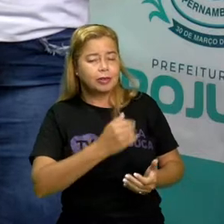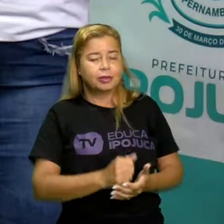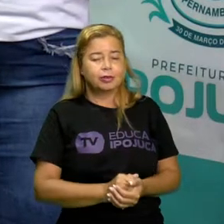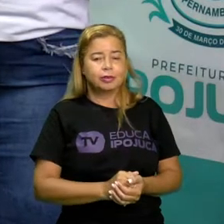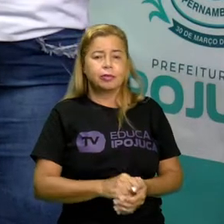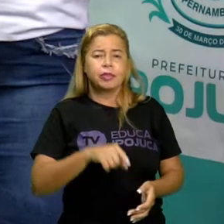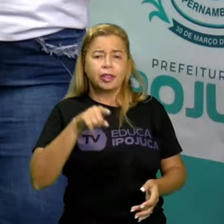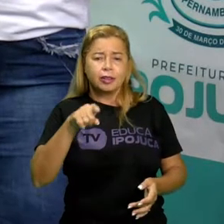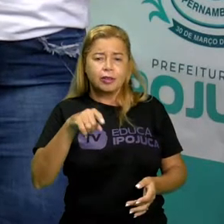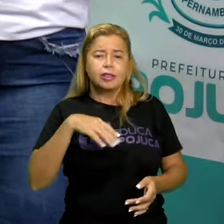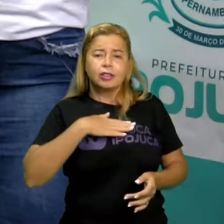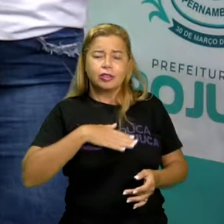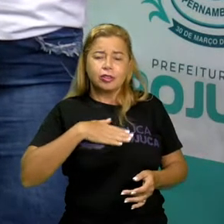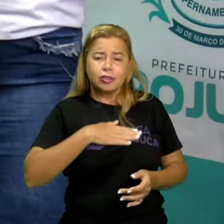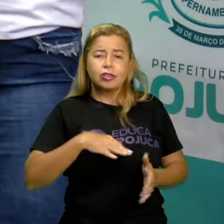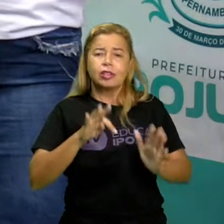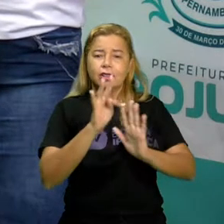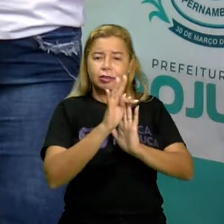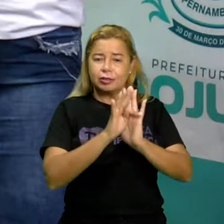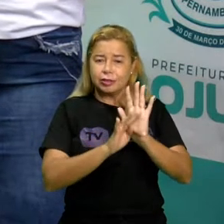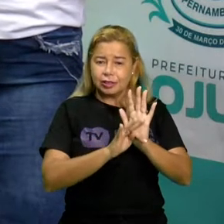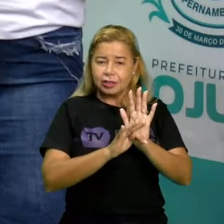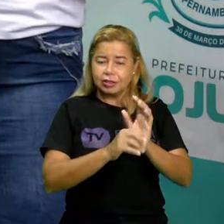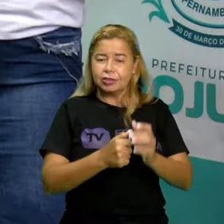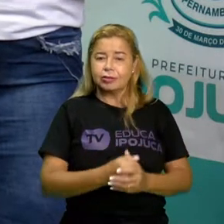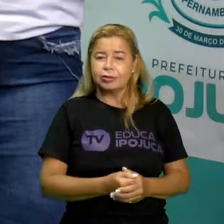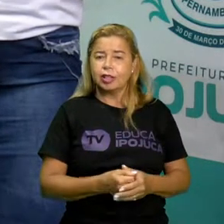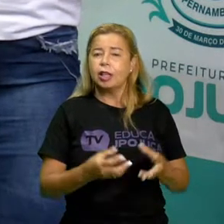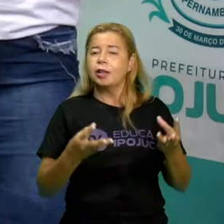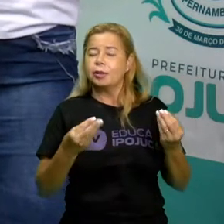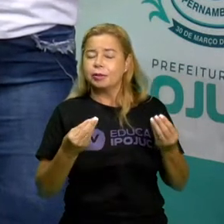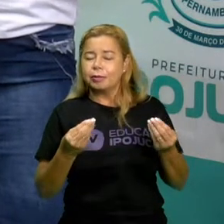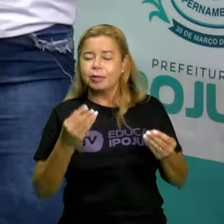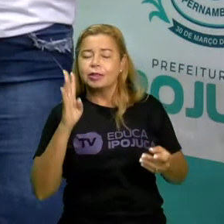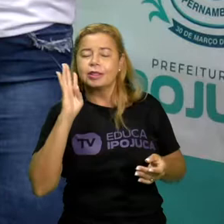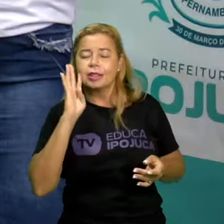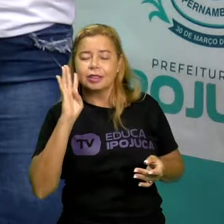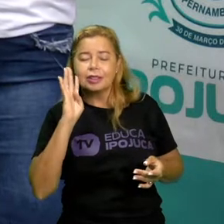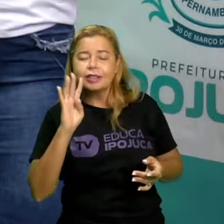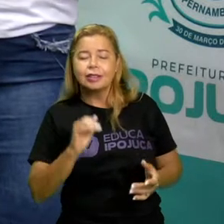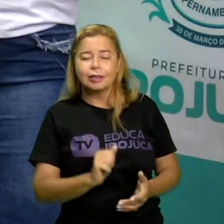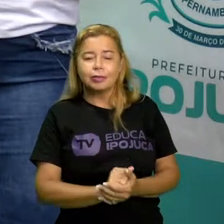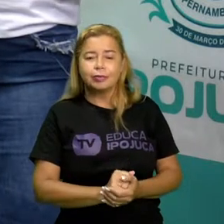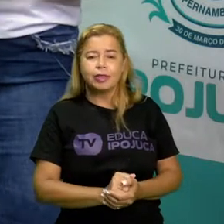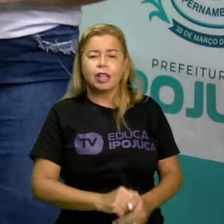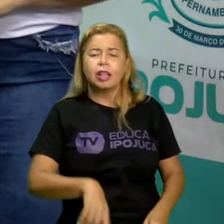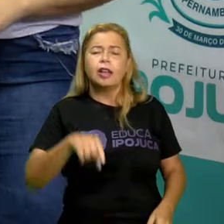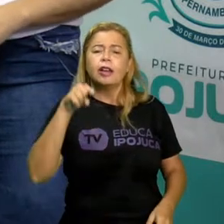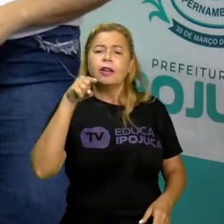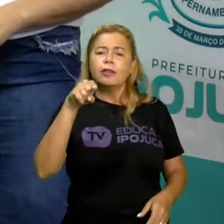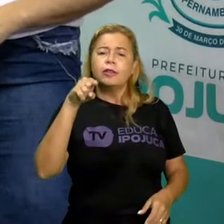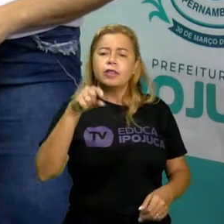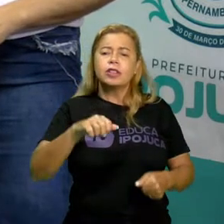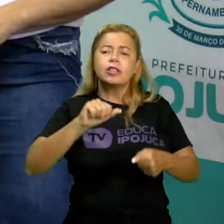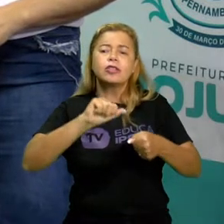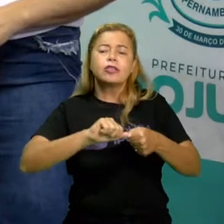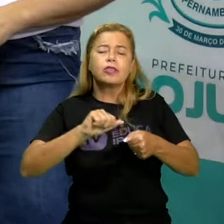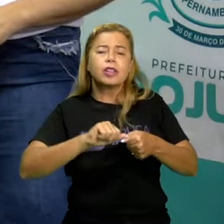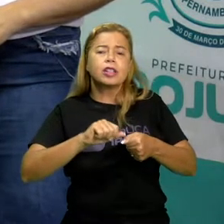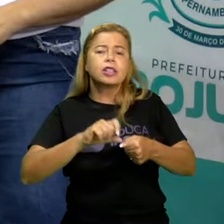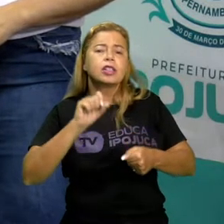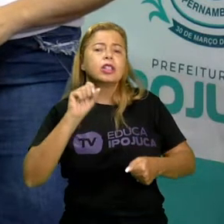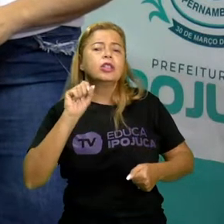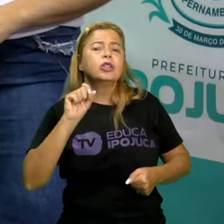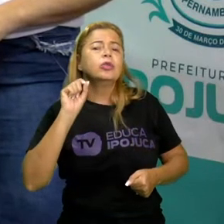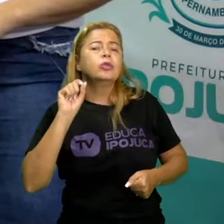legal, né? E aí, crianças? O que vocês gostam mais de fazer quando os pais de vocês não estão em